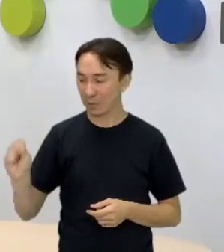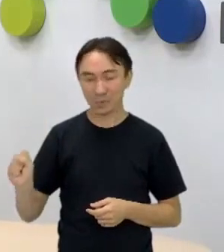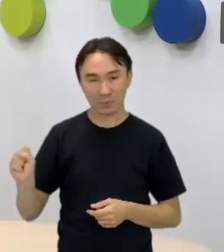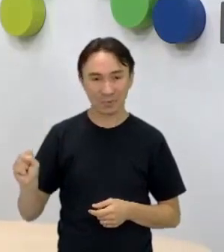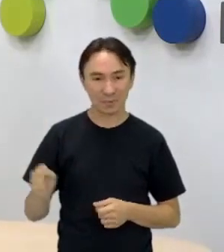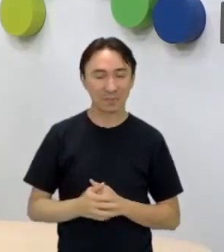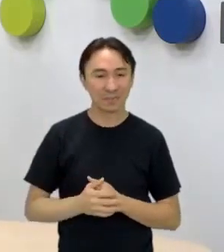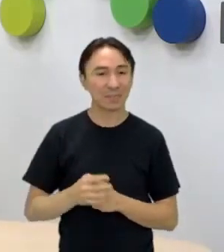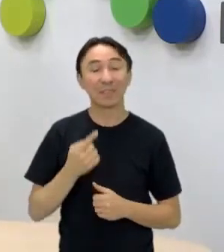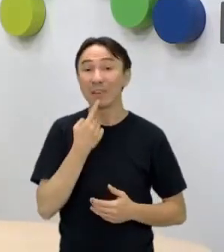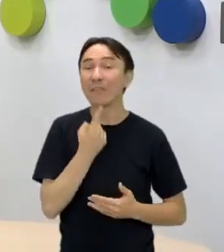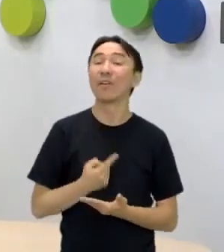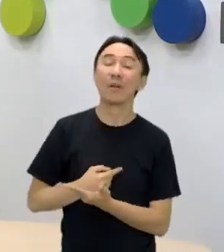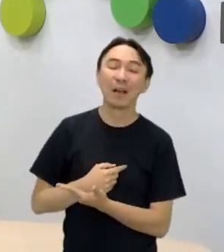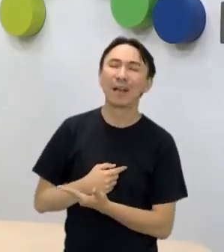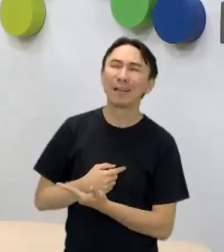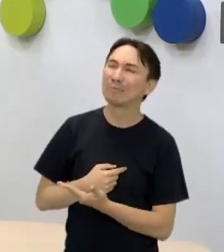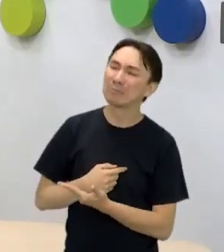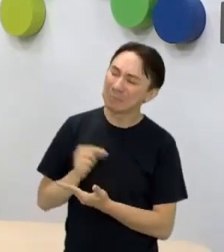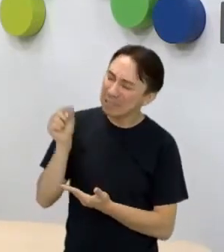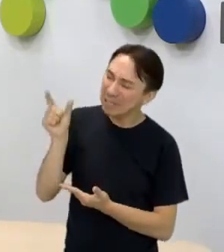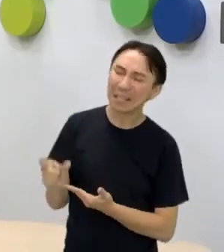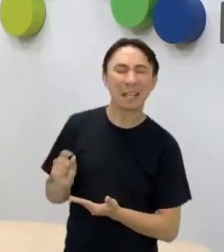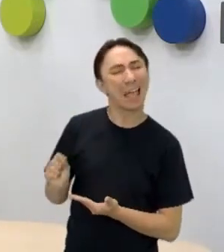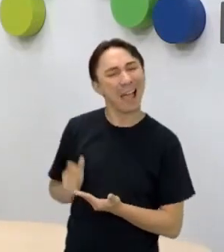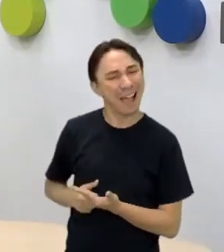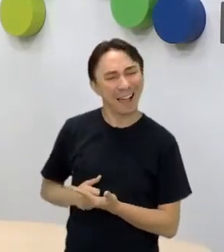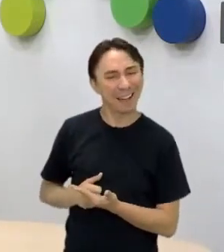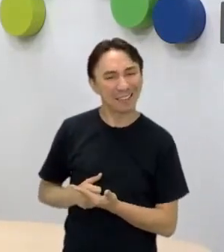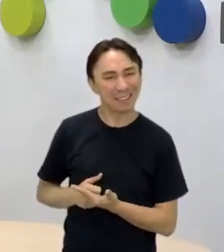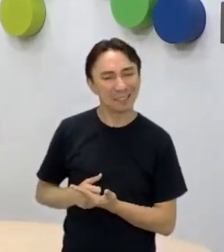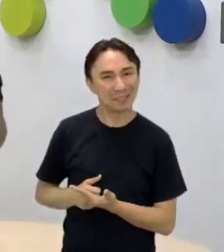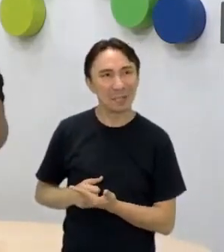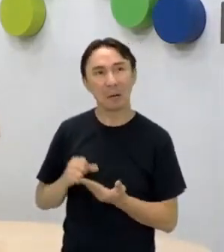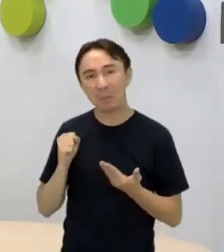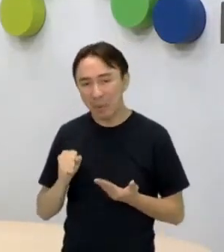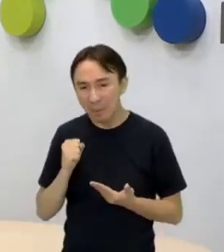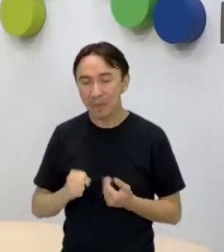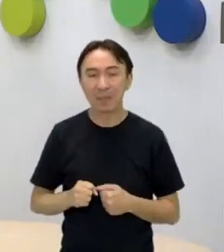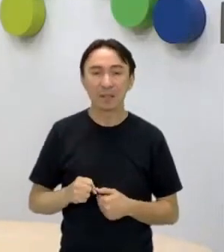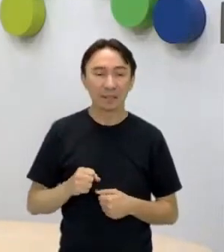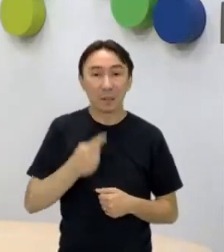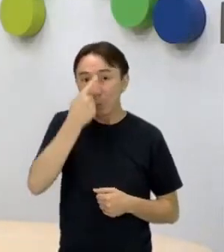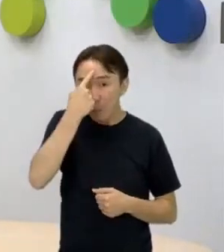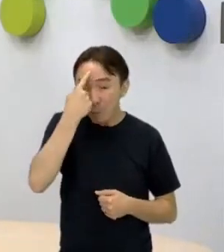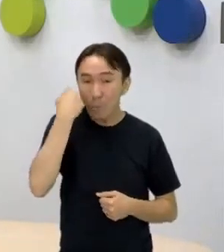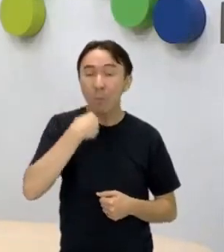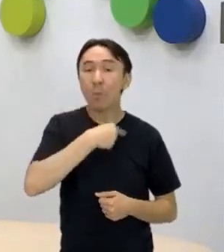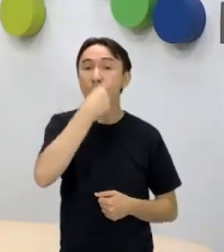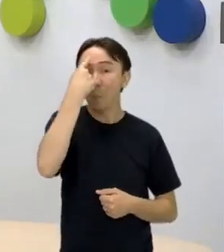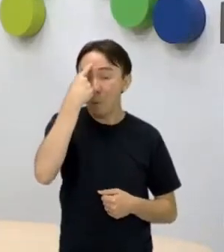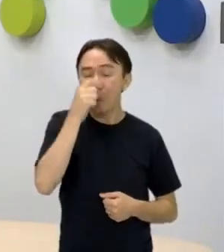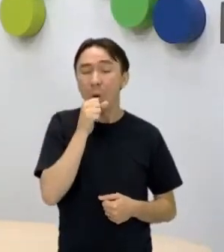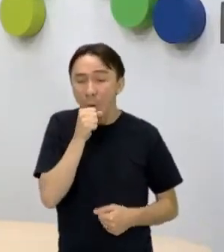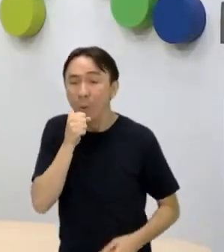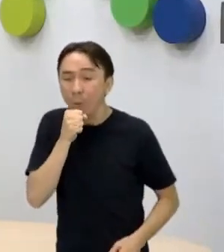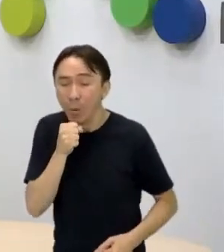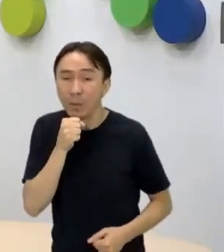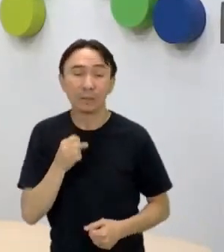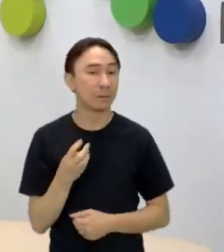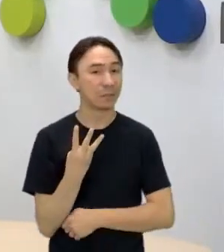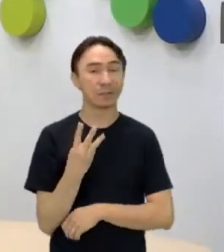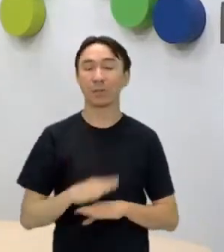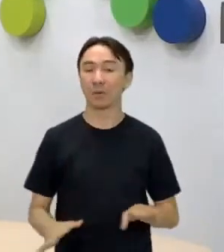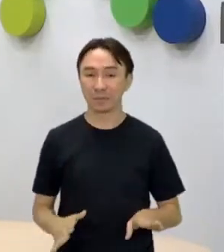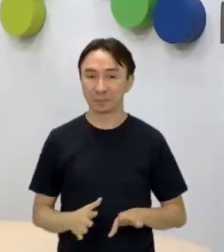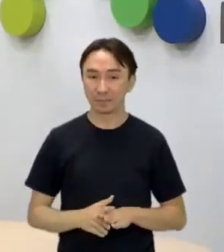fala que os encatarroados só podem tossir até 3 vezes, não podem tossir mais do 3 vezes. E se for pigarro,